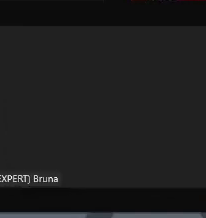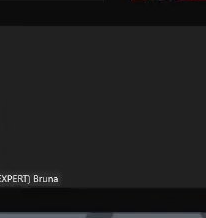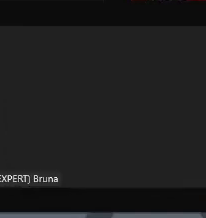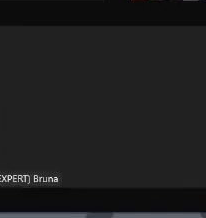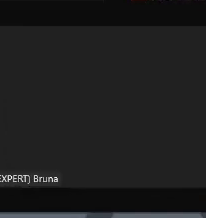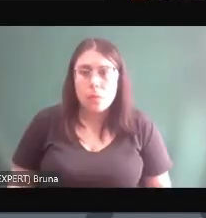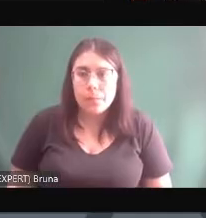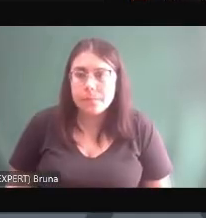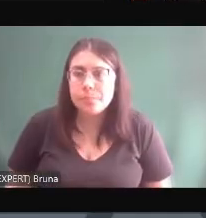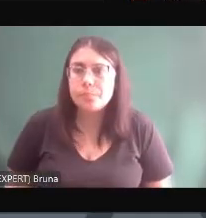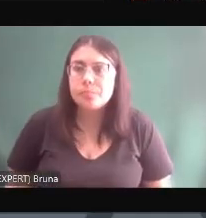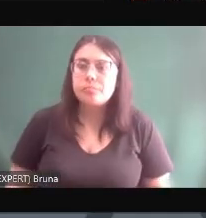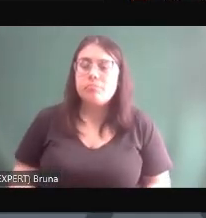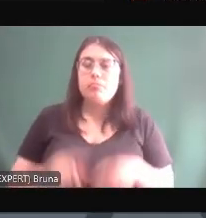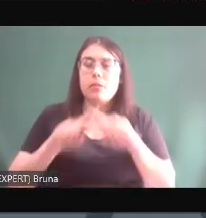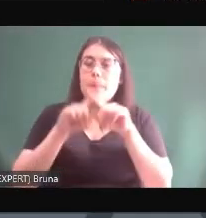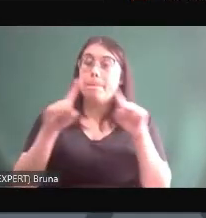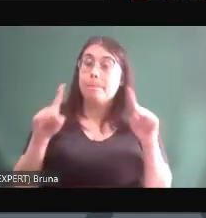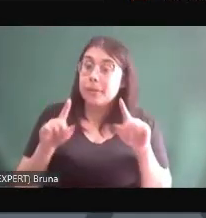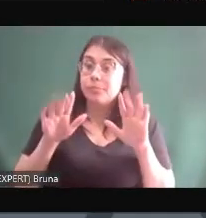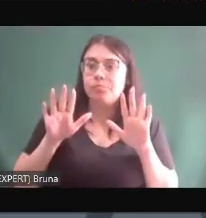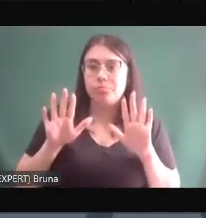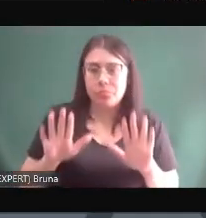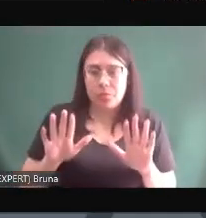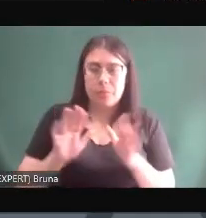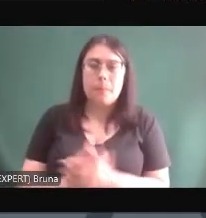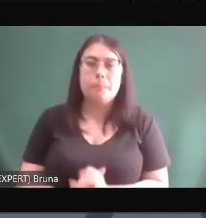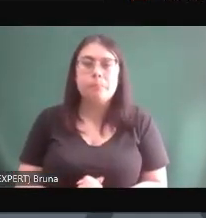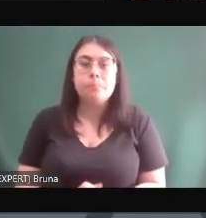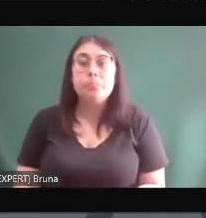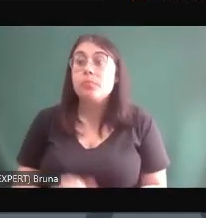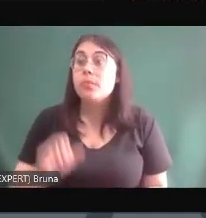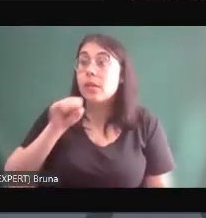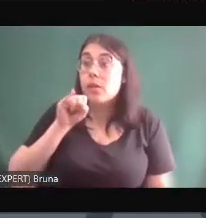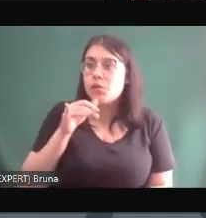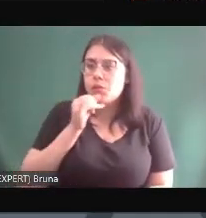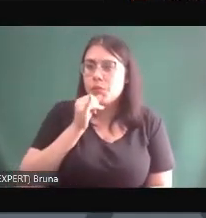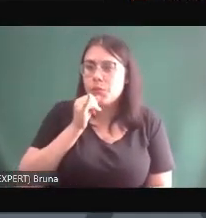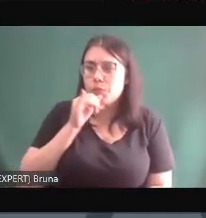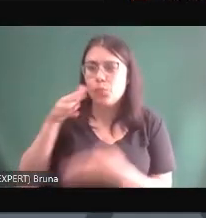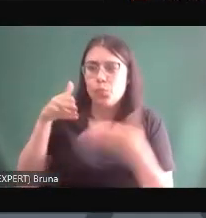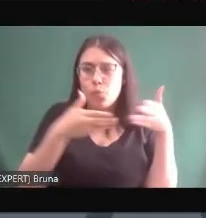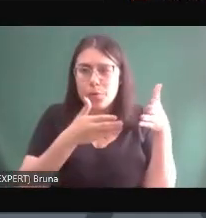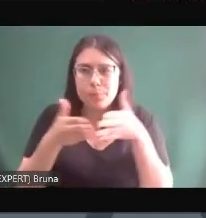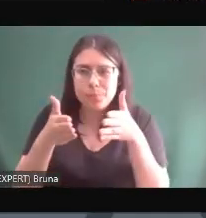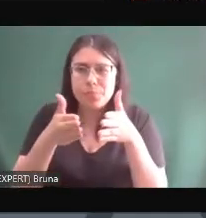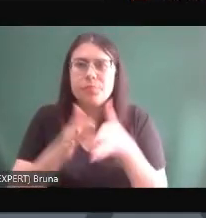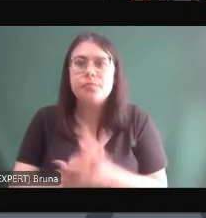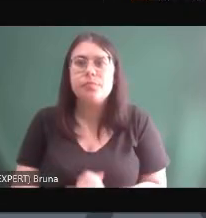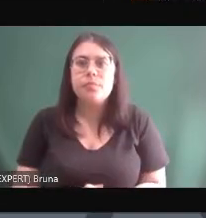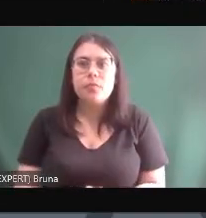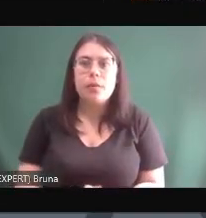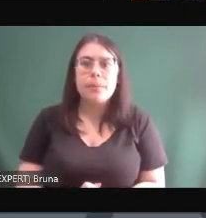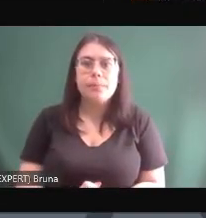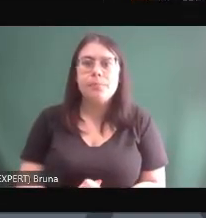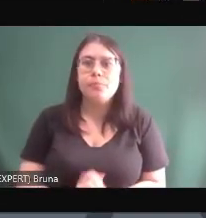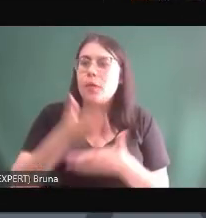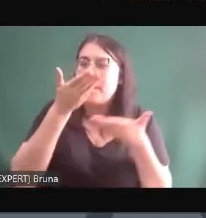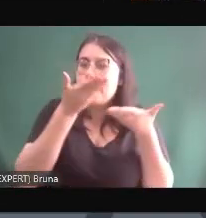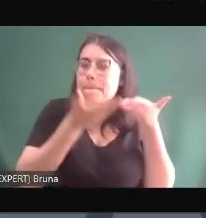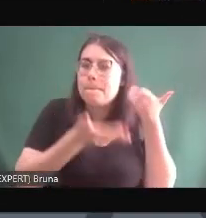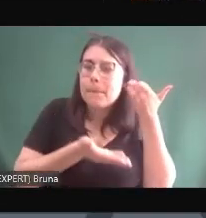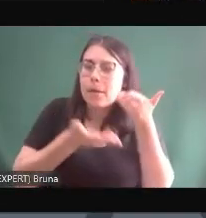veja bem não é assim se você for por esse caminho as suas perdas